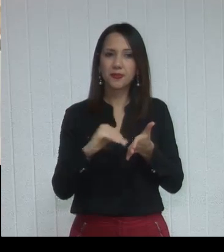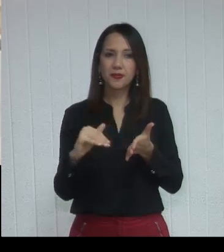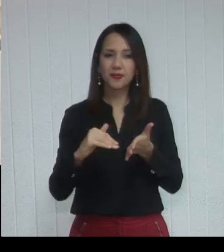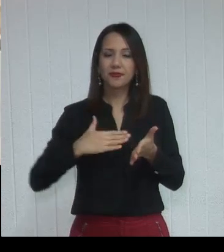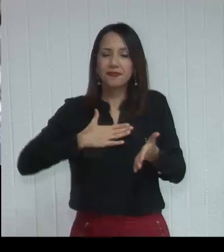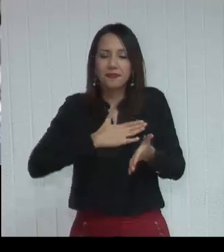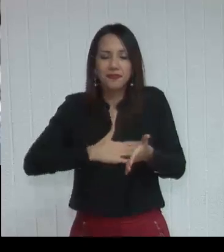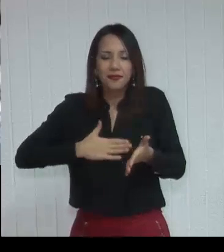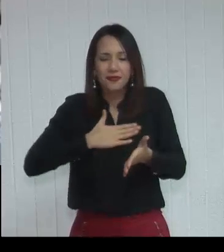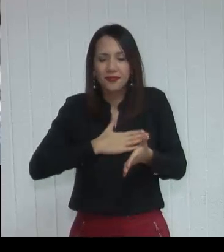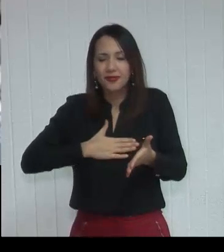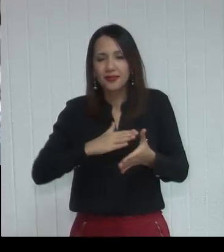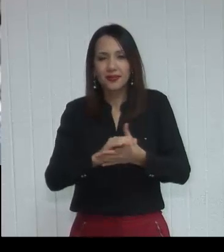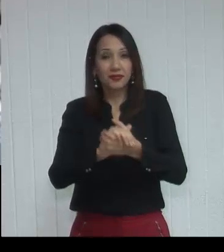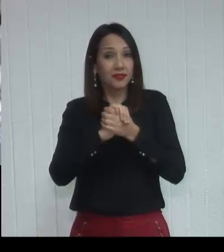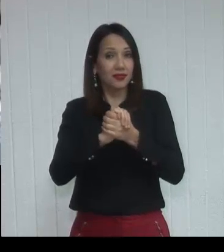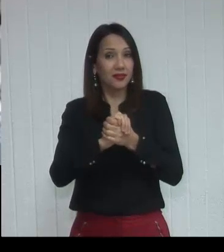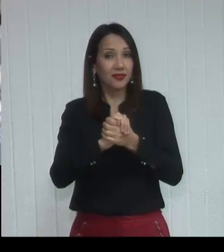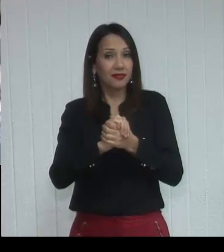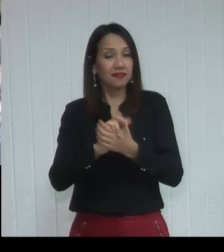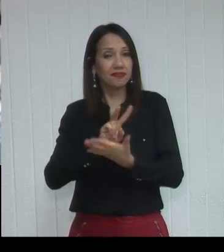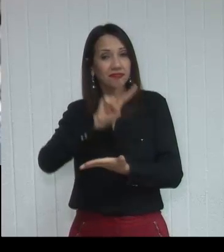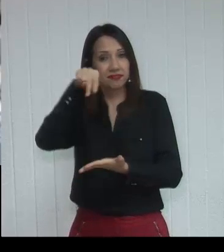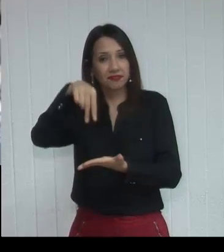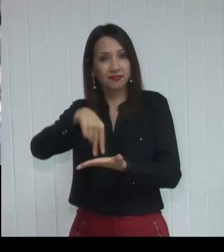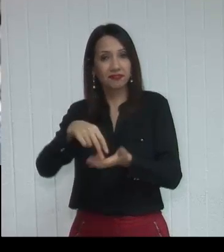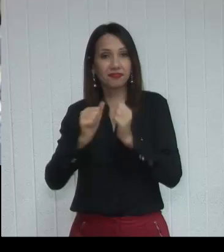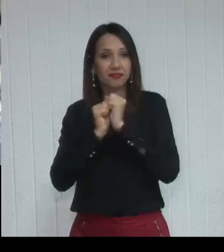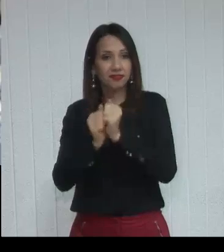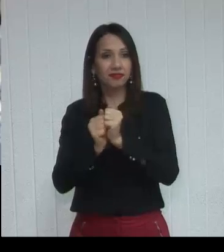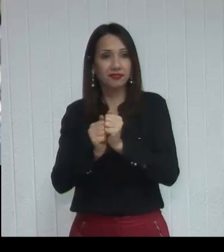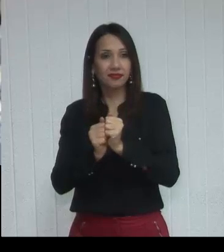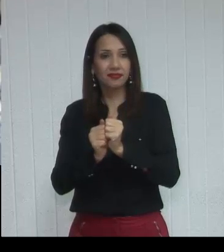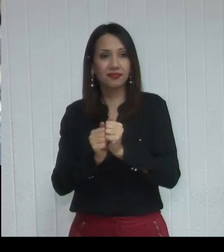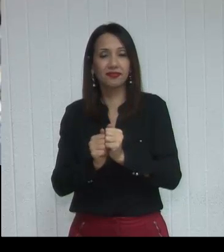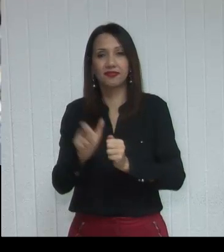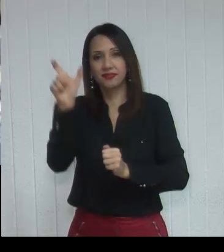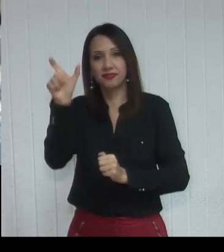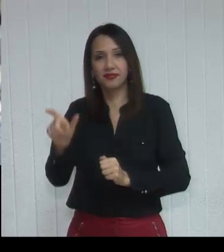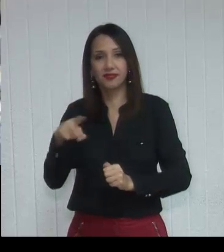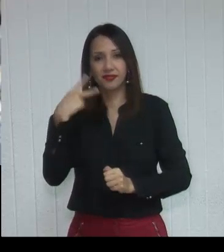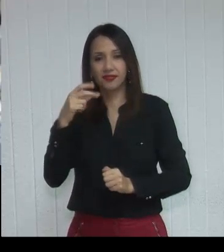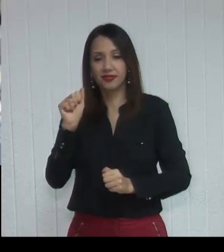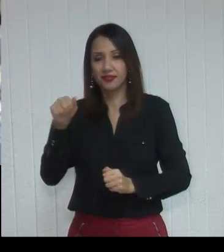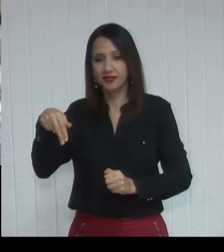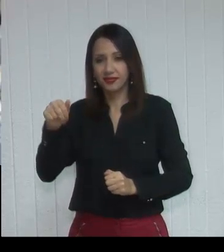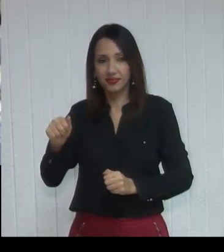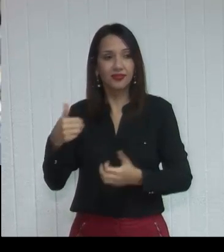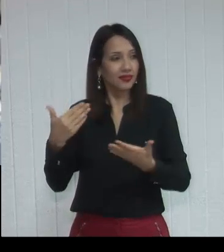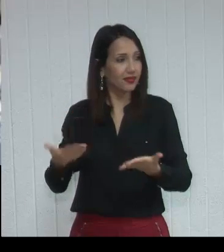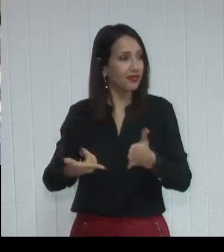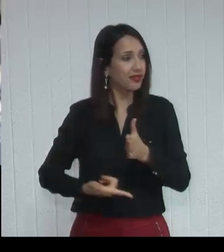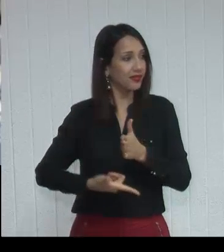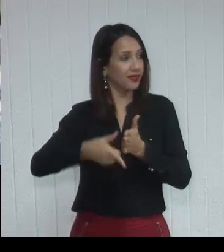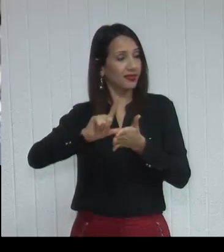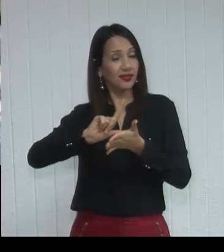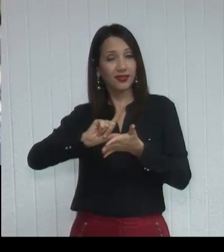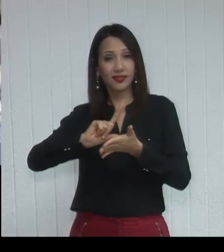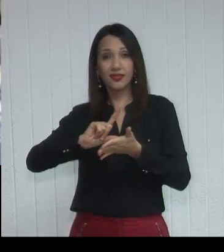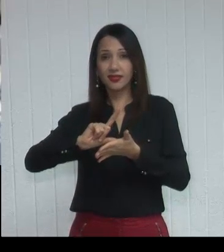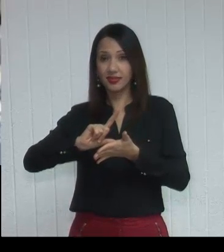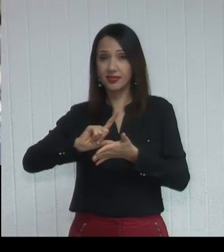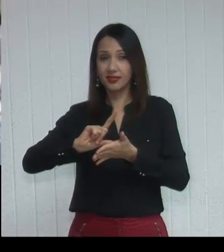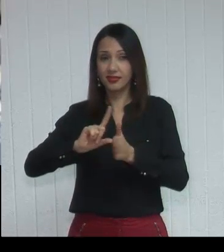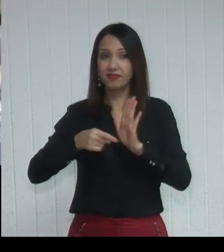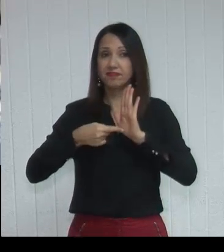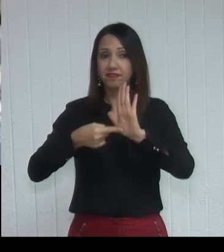gostaria aqui de parabenizá-lo por ter vindo aqui, como a vereadora Ana colocou, antes mesmo de acontecer